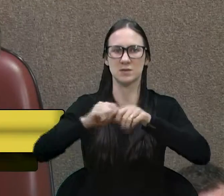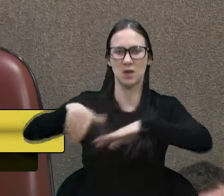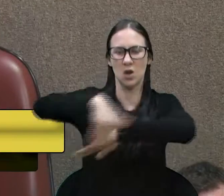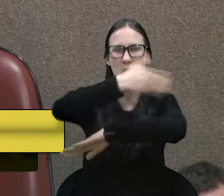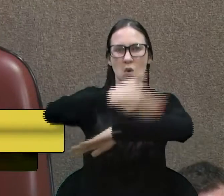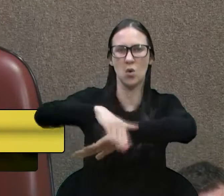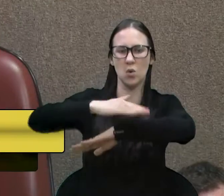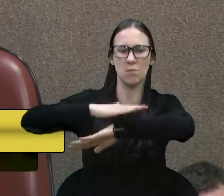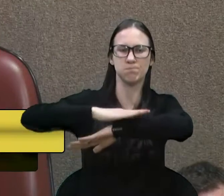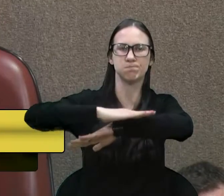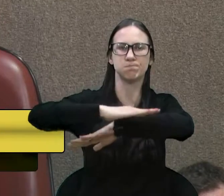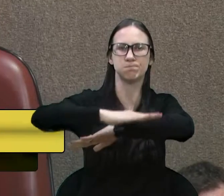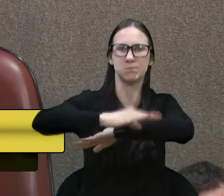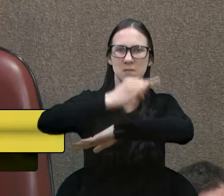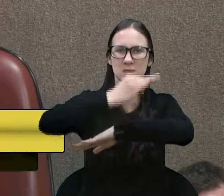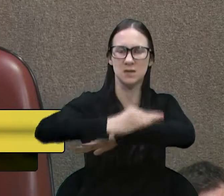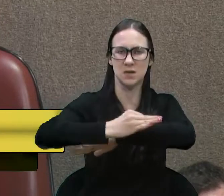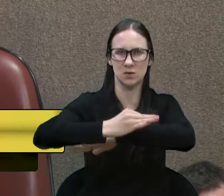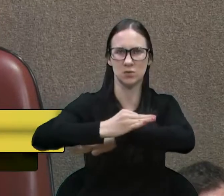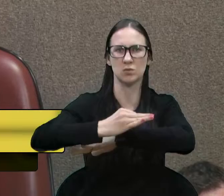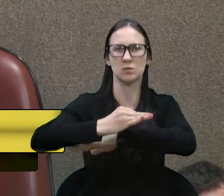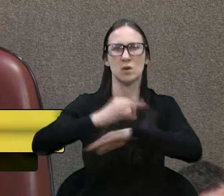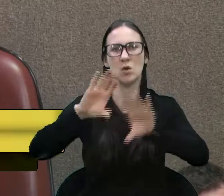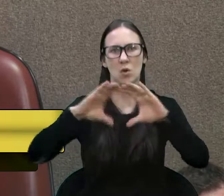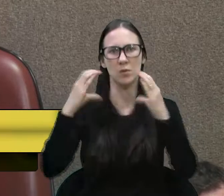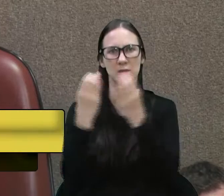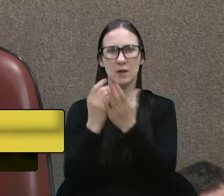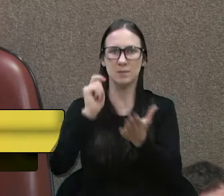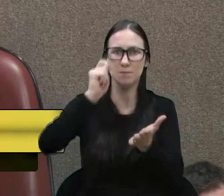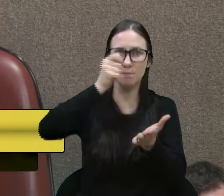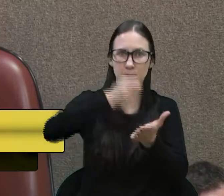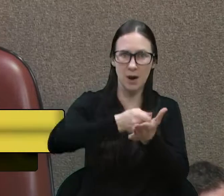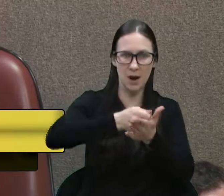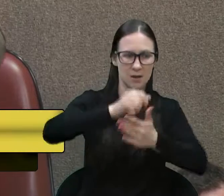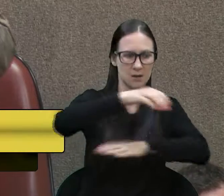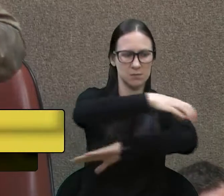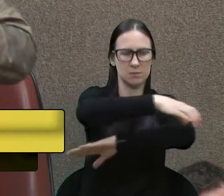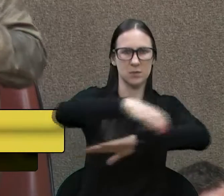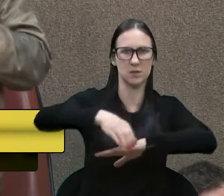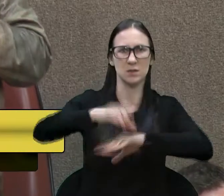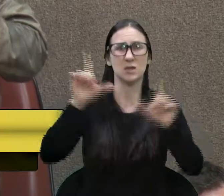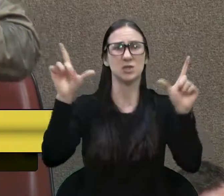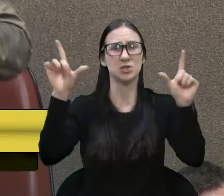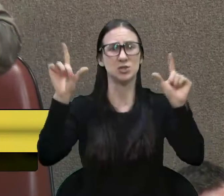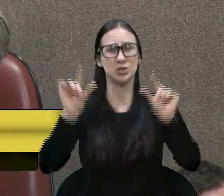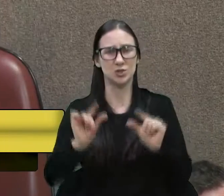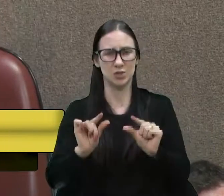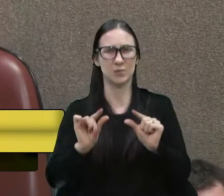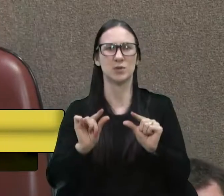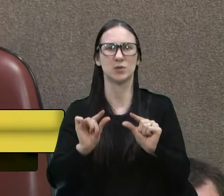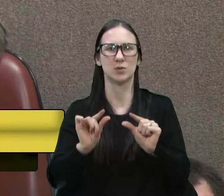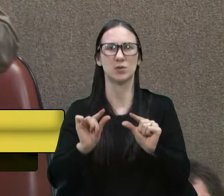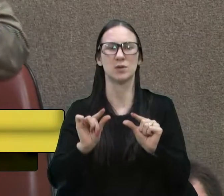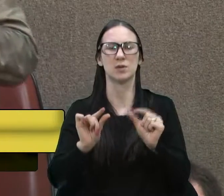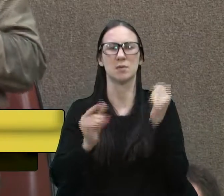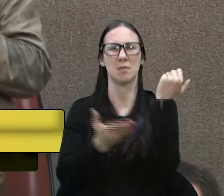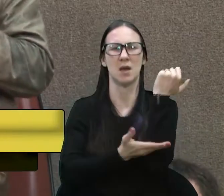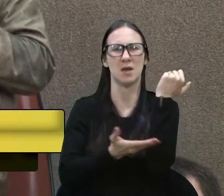das moradoras ajudarem a pagar o calçamento e nós termos menos cascalho, gasto, menos hora máquina